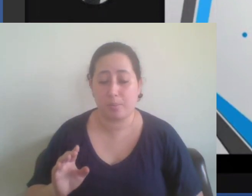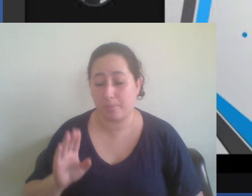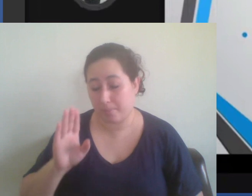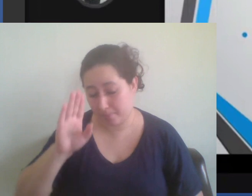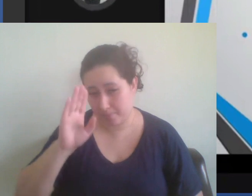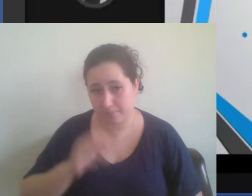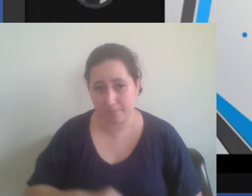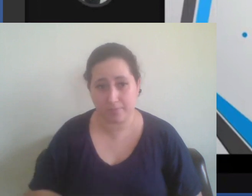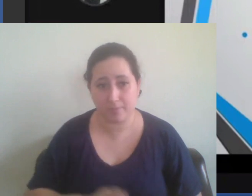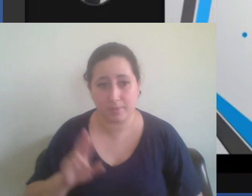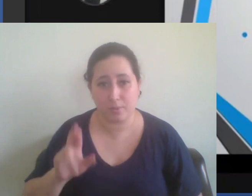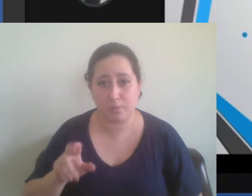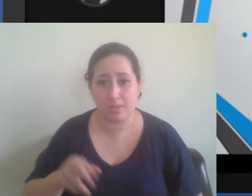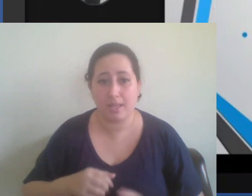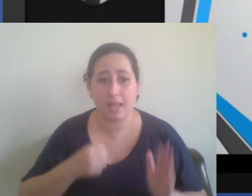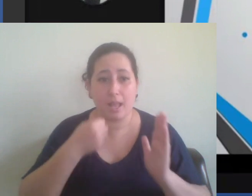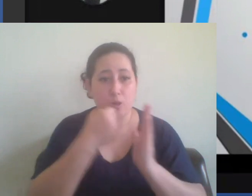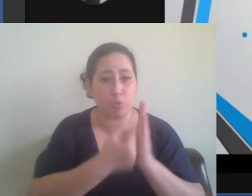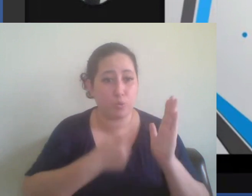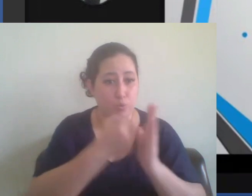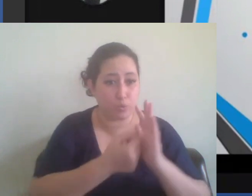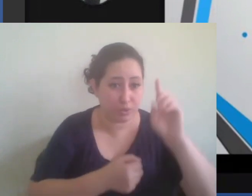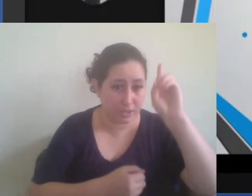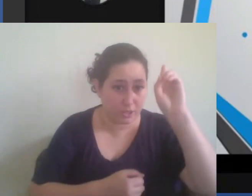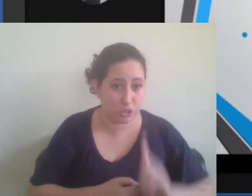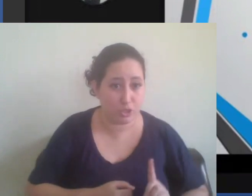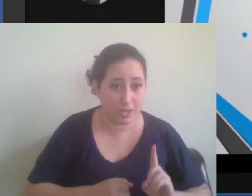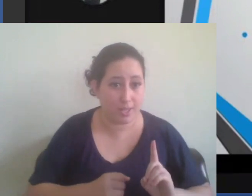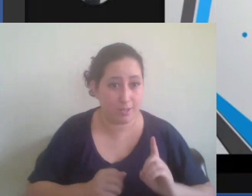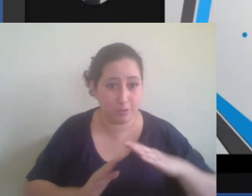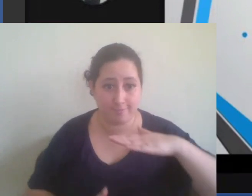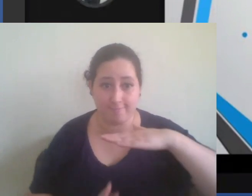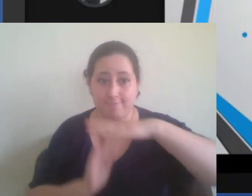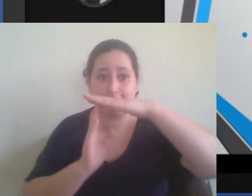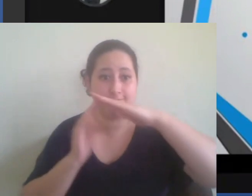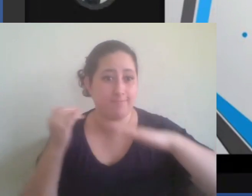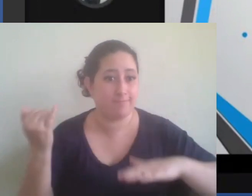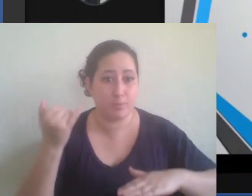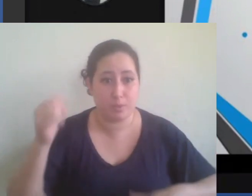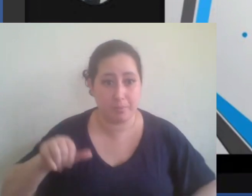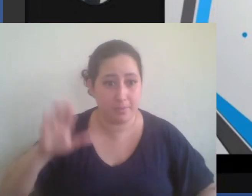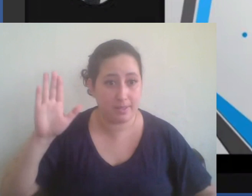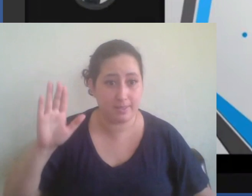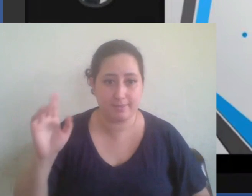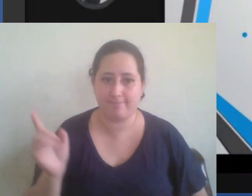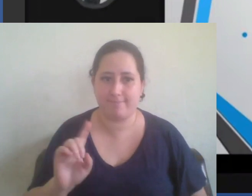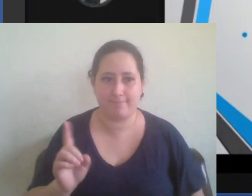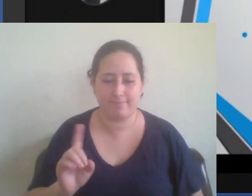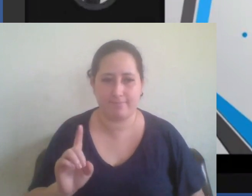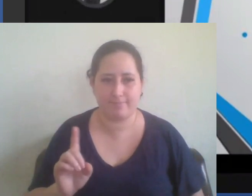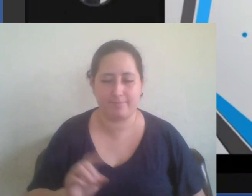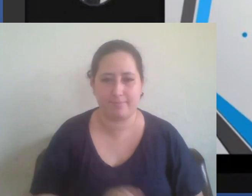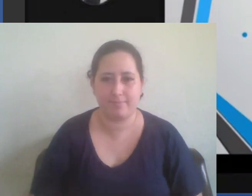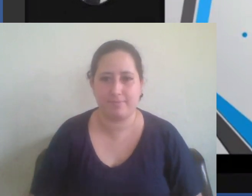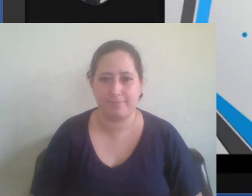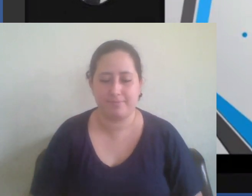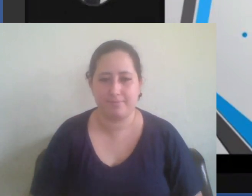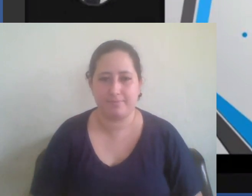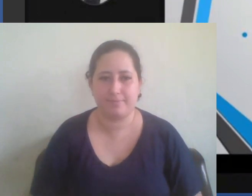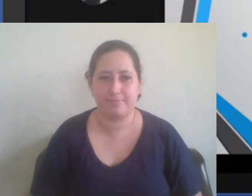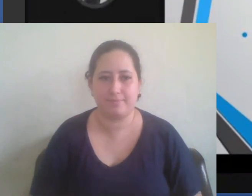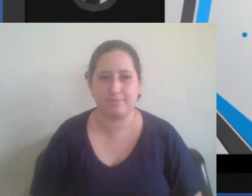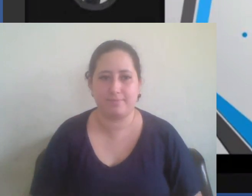dessa luta por direitos na realidade ele faz parte